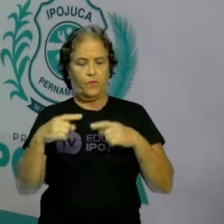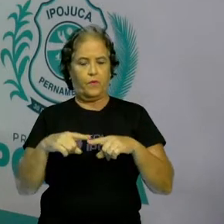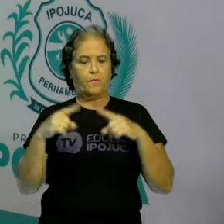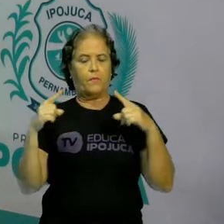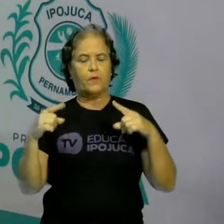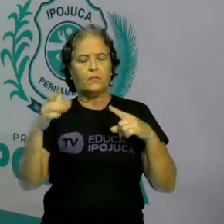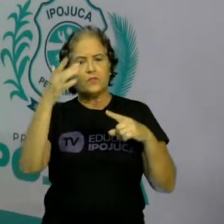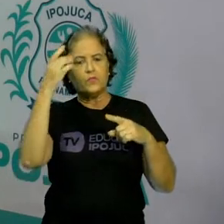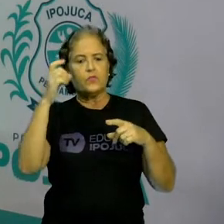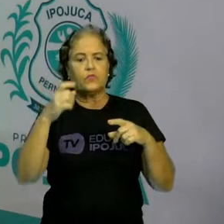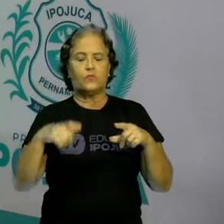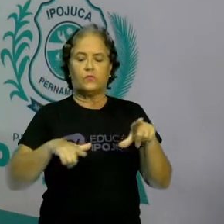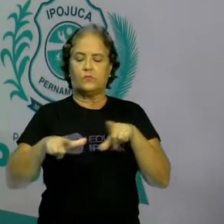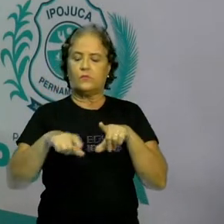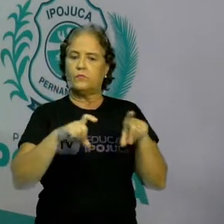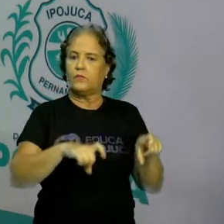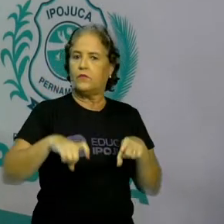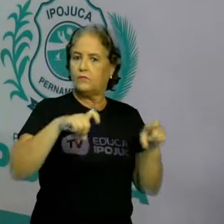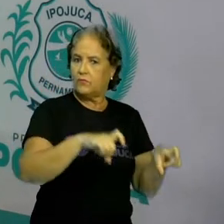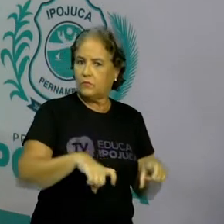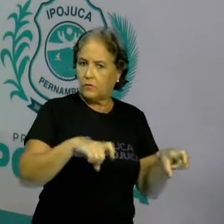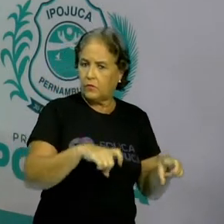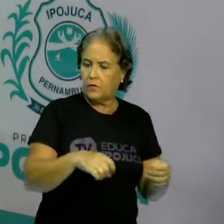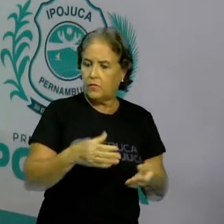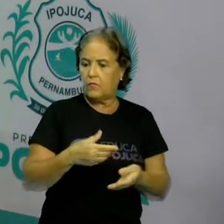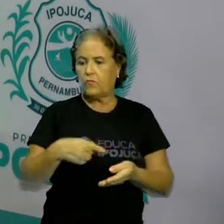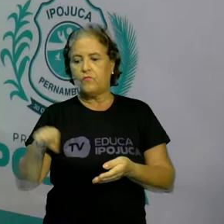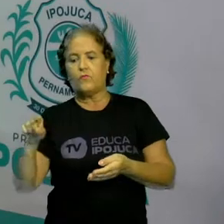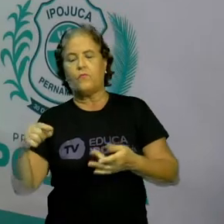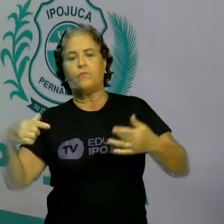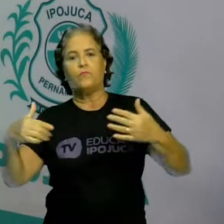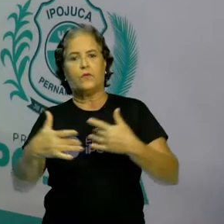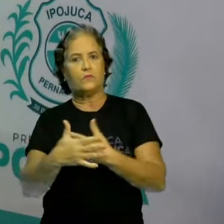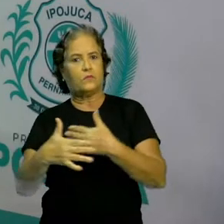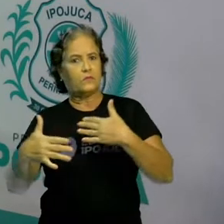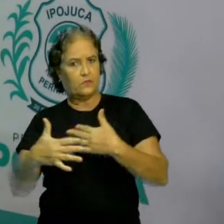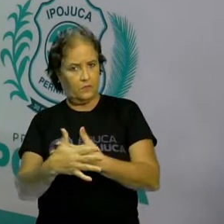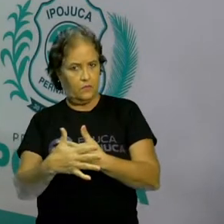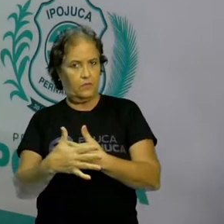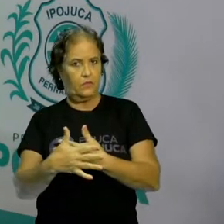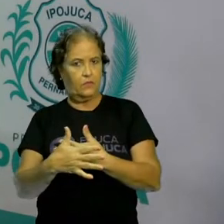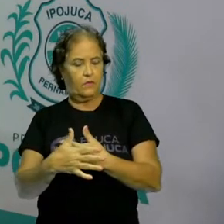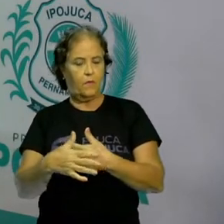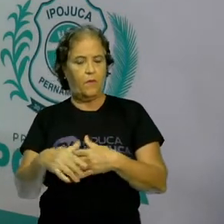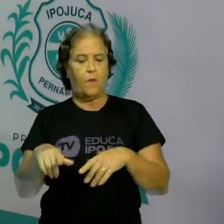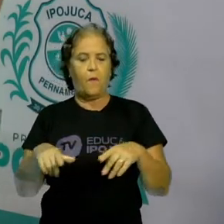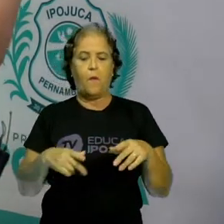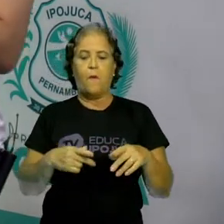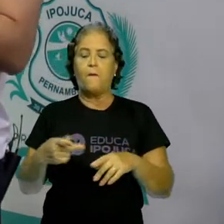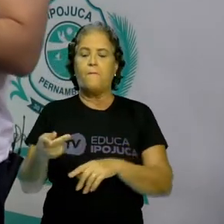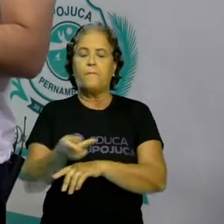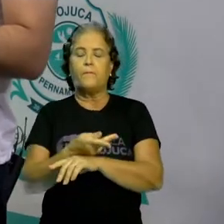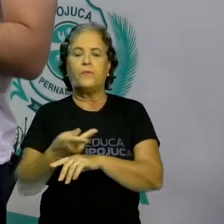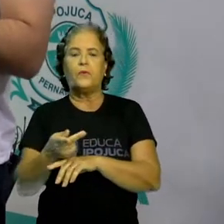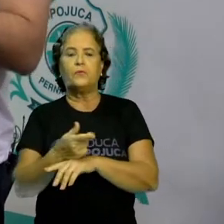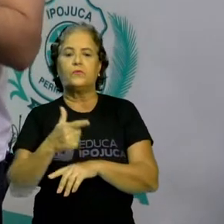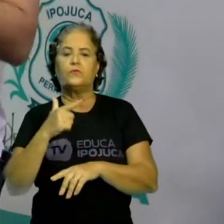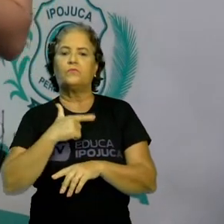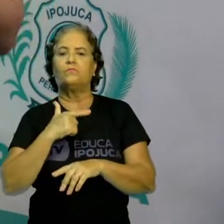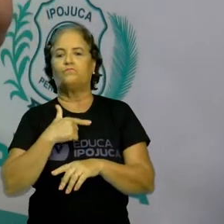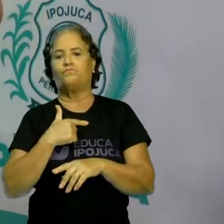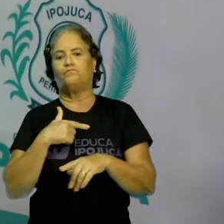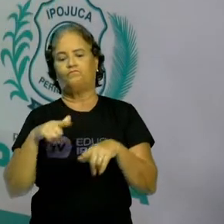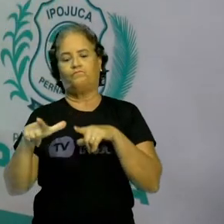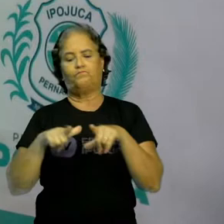nas cidades. Então, elas saem do campo e vão para as cidades. Por isso, você vai ter uma mão de obra em